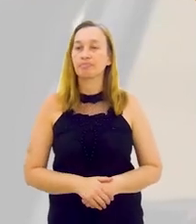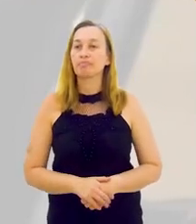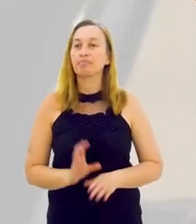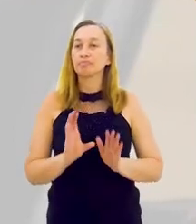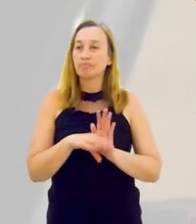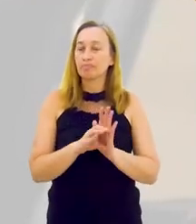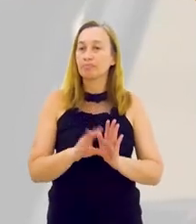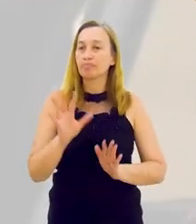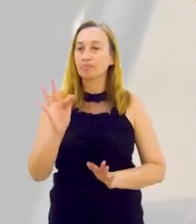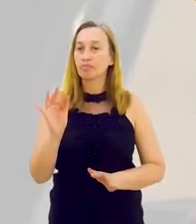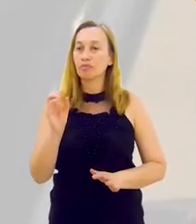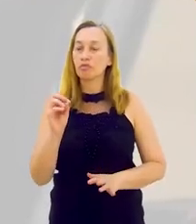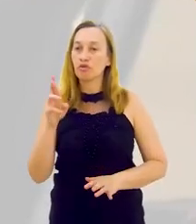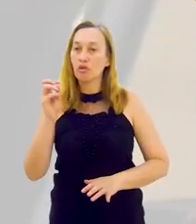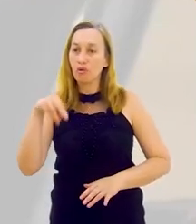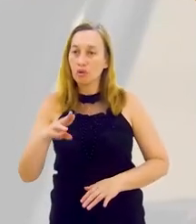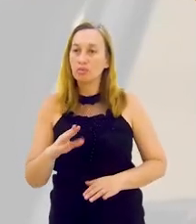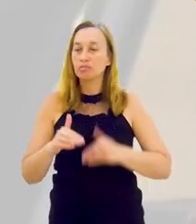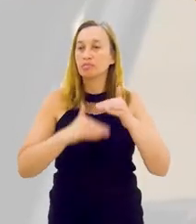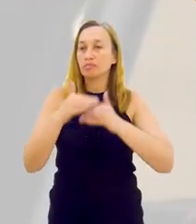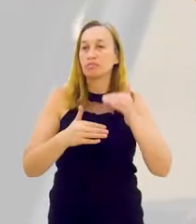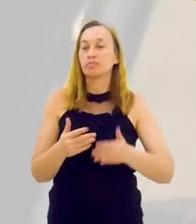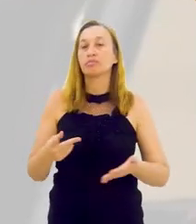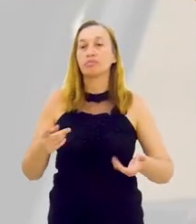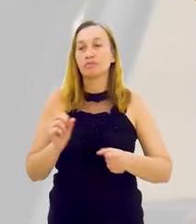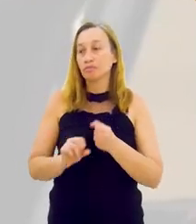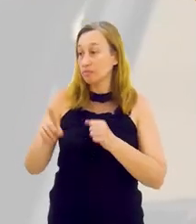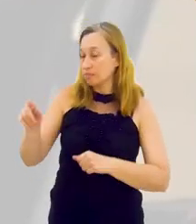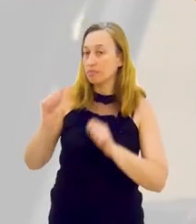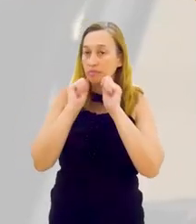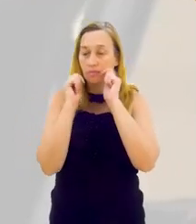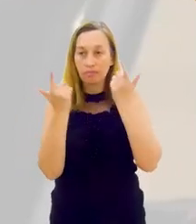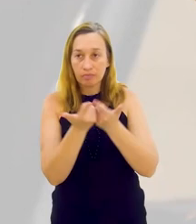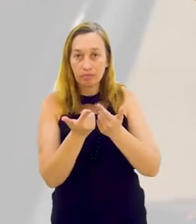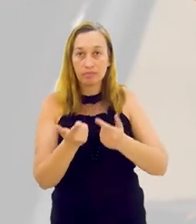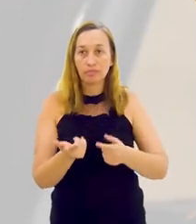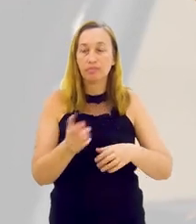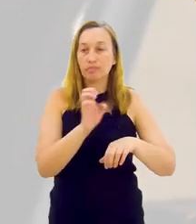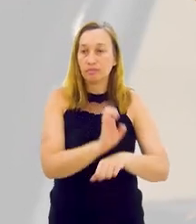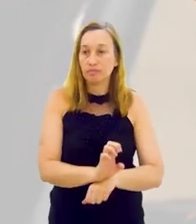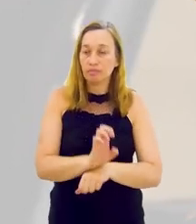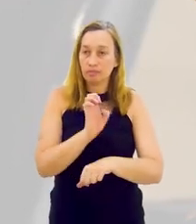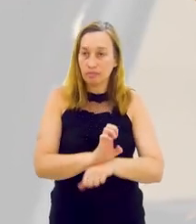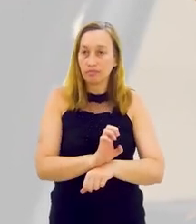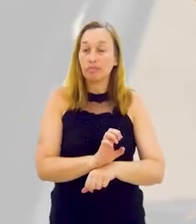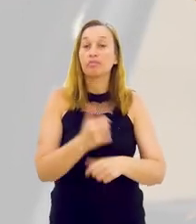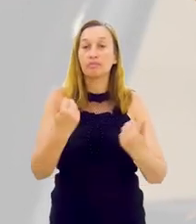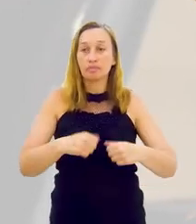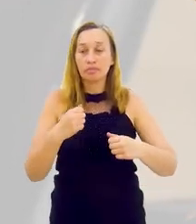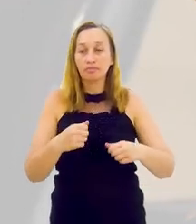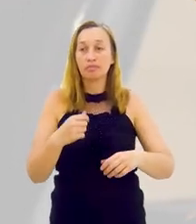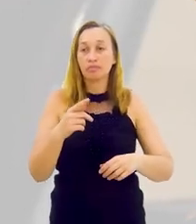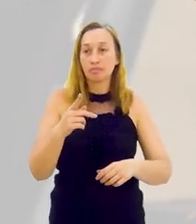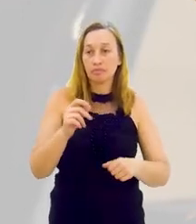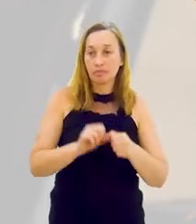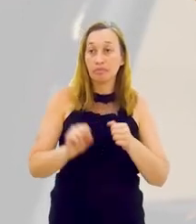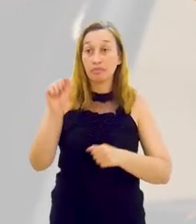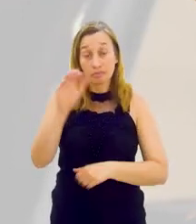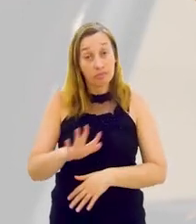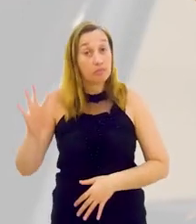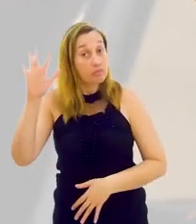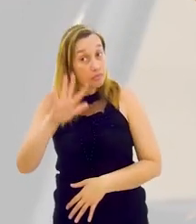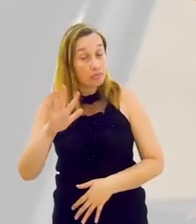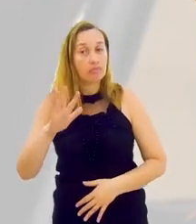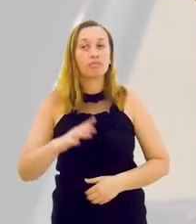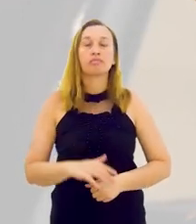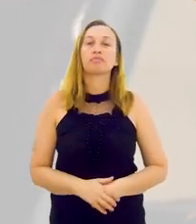o cinco. Na sexta, dica é a estonalização de um conselho, de um fórum de desenvolvimento, que vocês fizeram aí na Lérgia, no nível de Estado, e